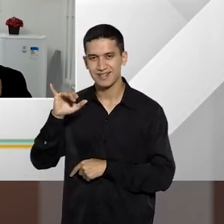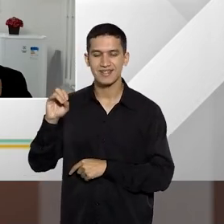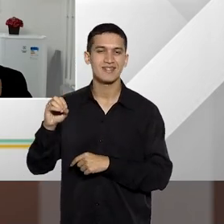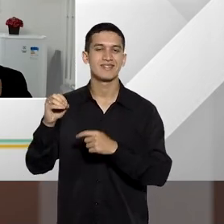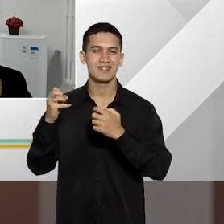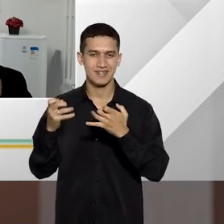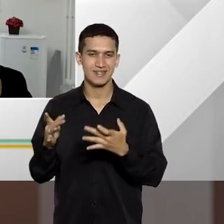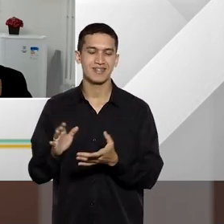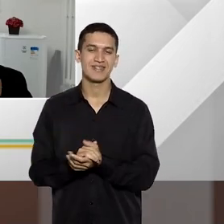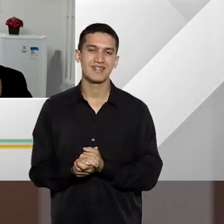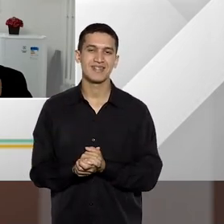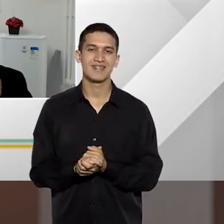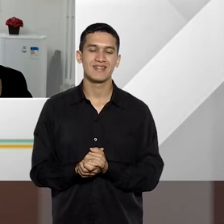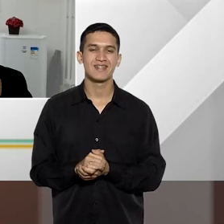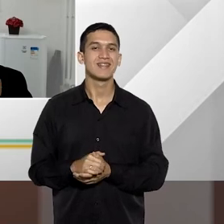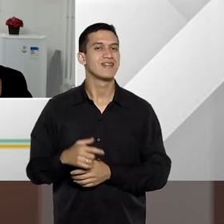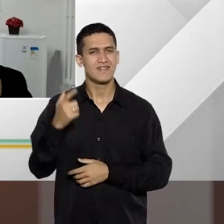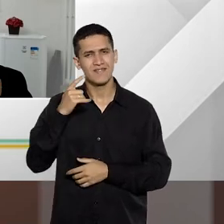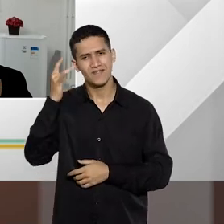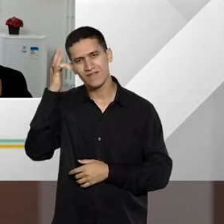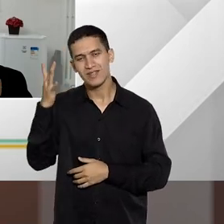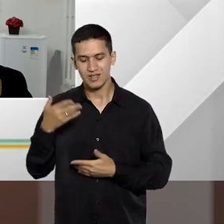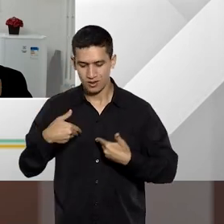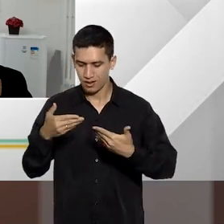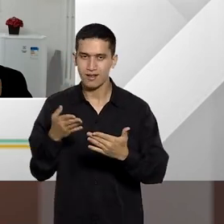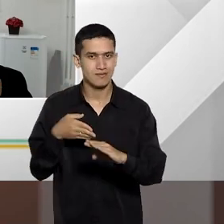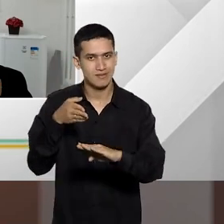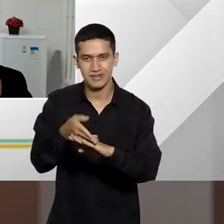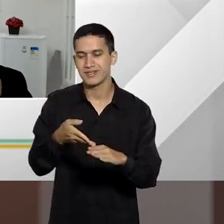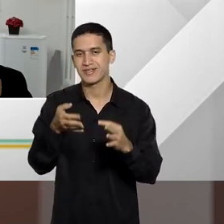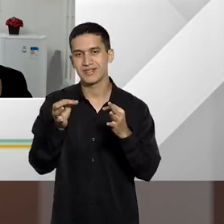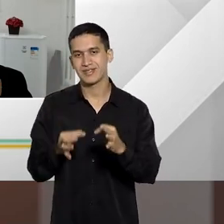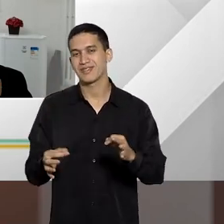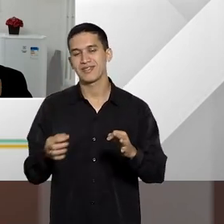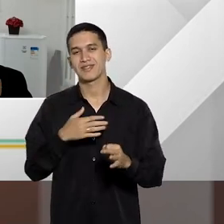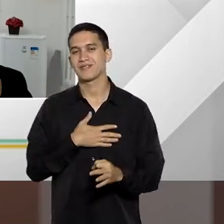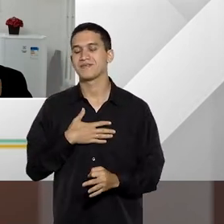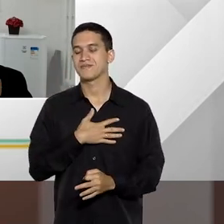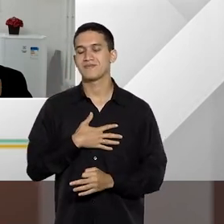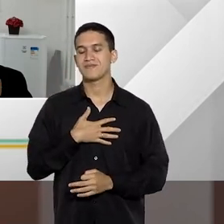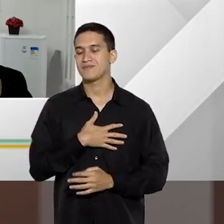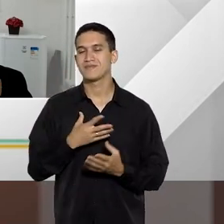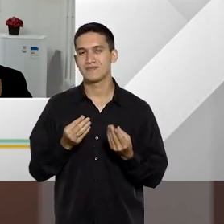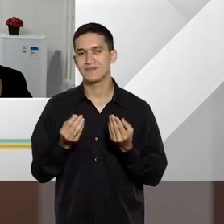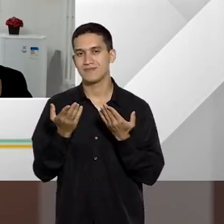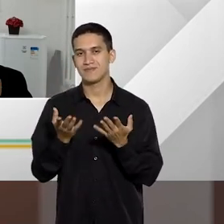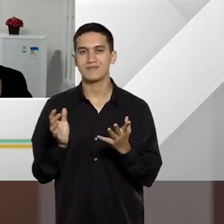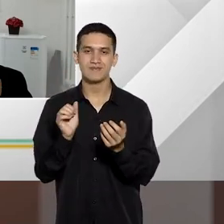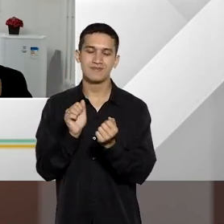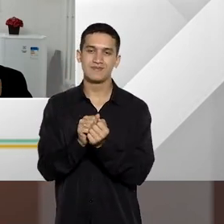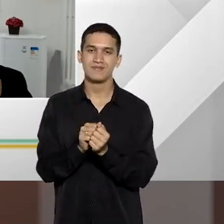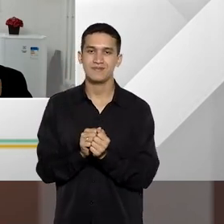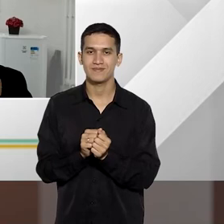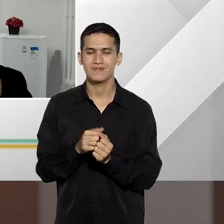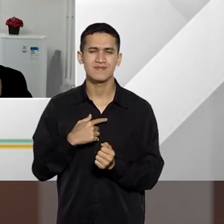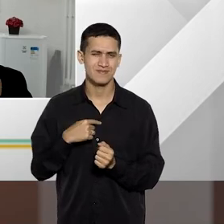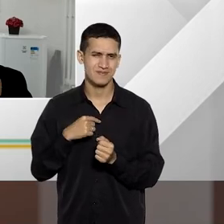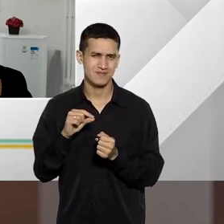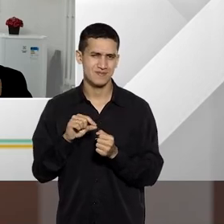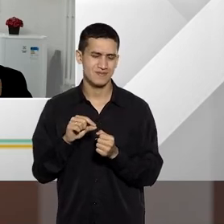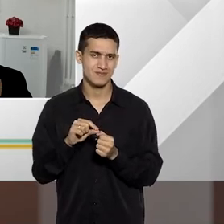estaremos aqui, figurinha fácil, viu? Nós gostamos muito, é muito agradável estar aqui com você. E aí eu vou fazer uma